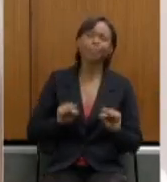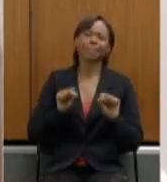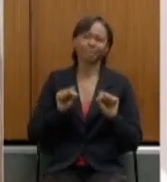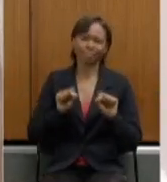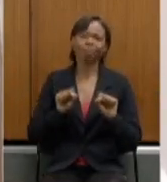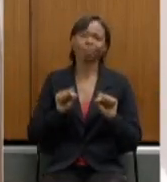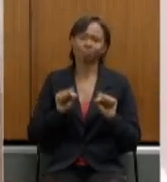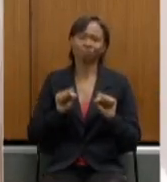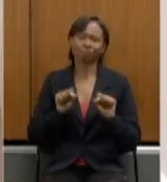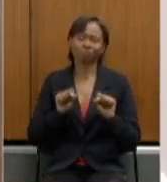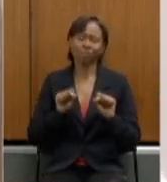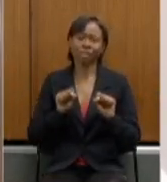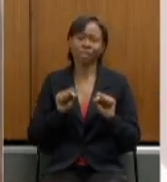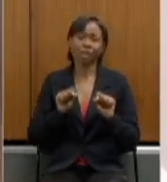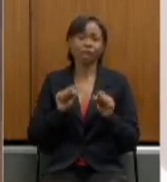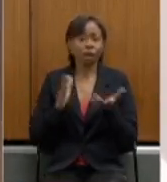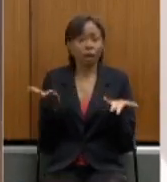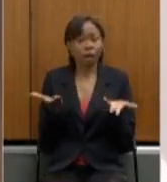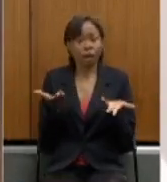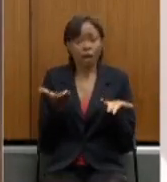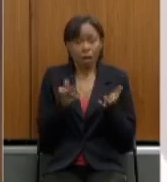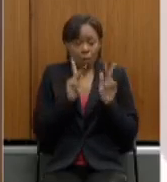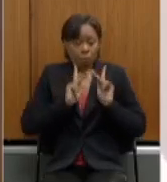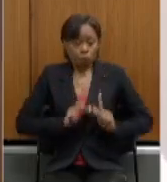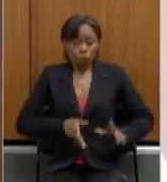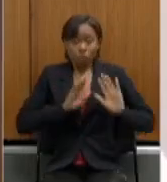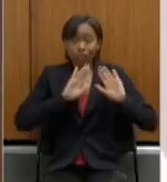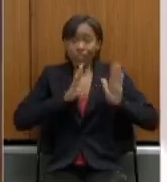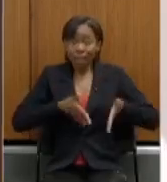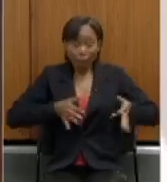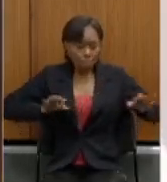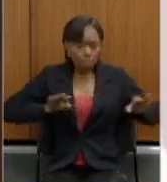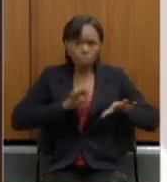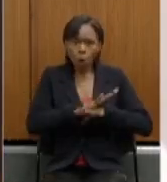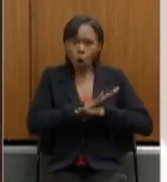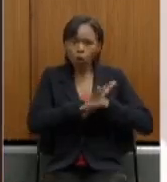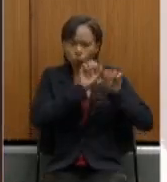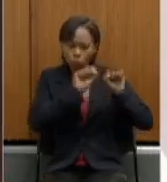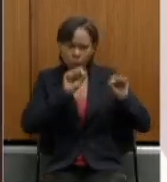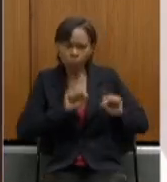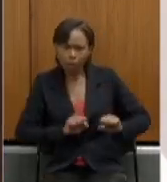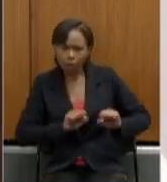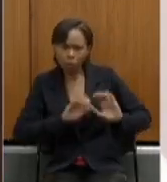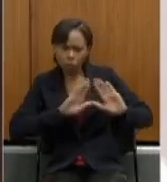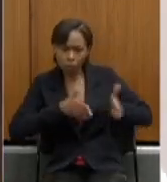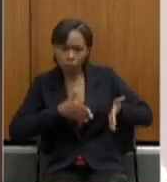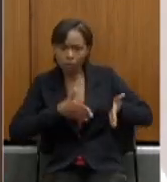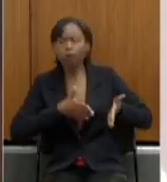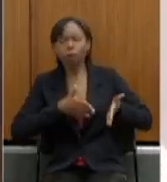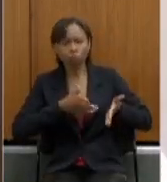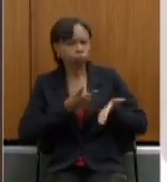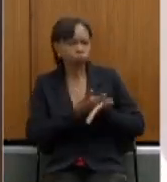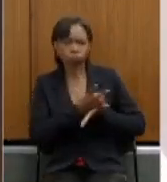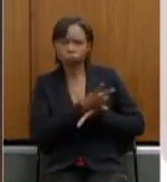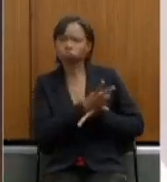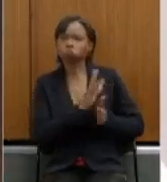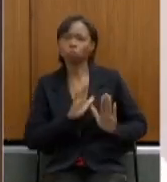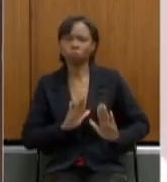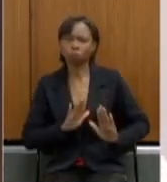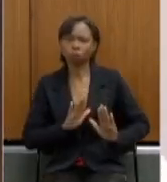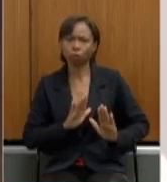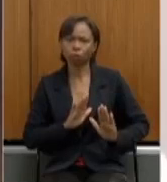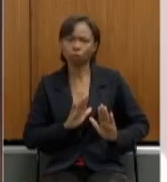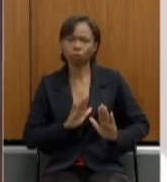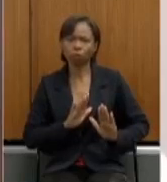deve, permanecerá com o seu regime próprio, deve tentar se aproximar o tanto quanto possível e o tanto